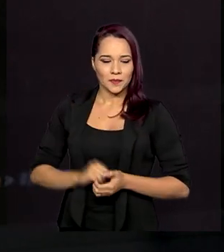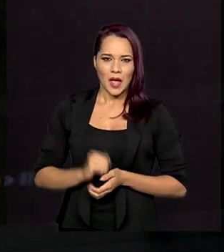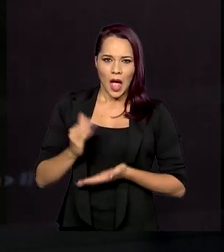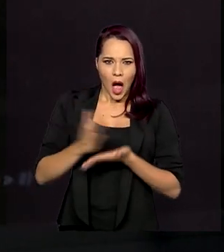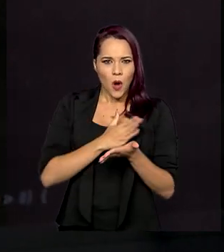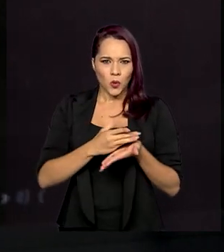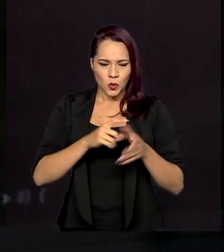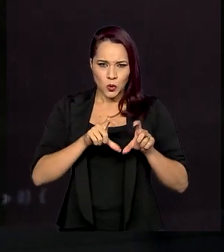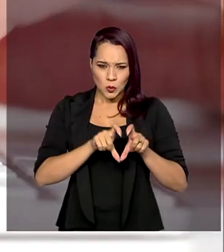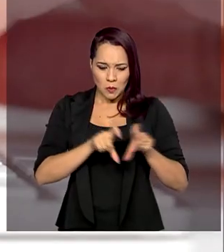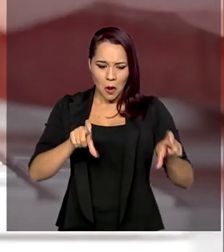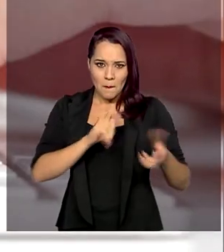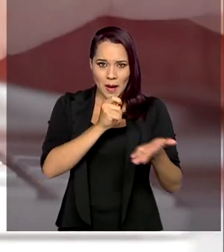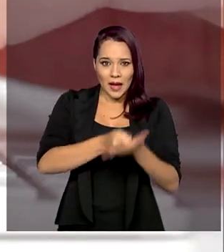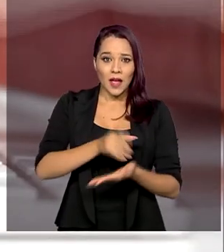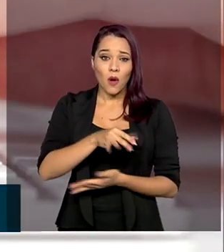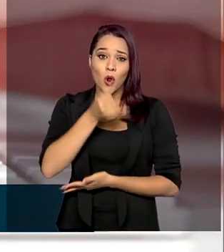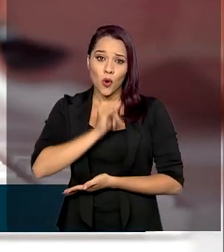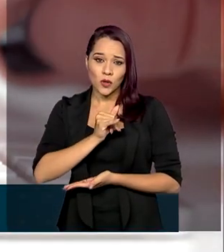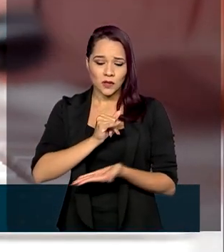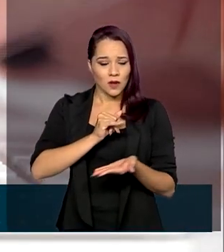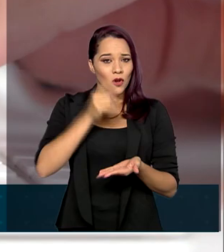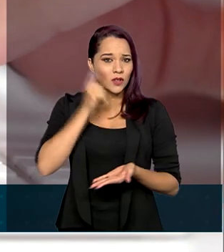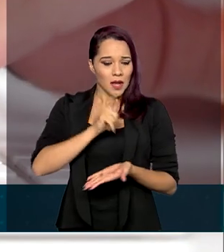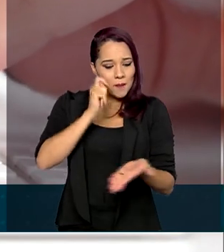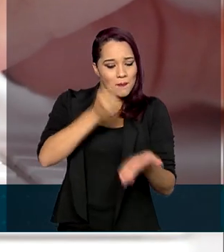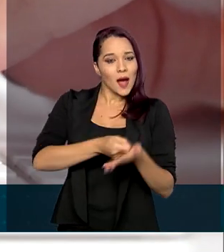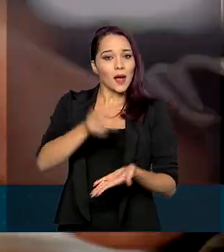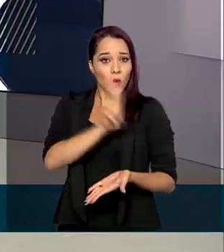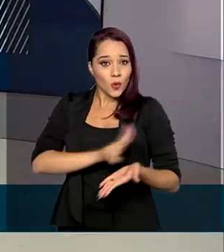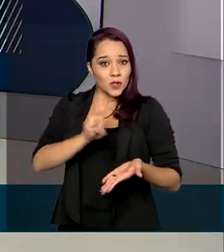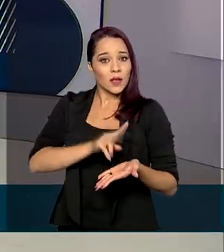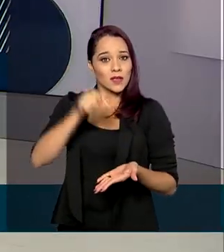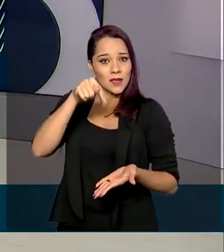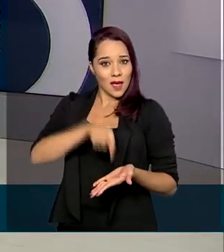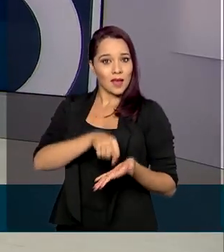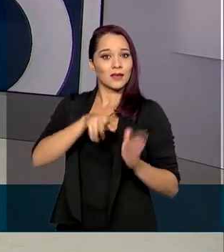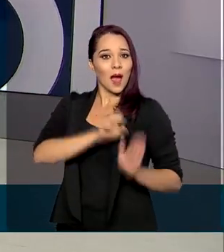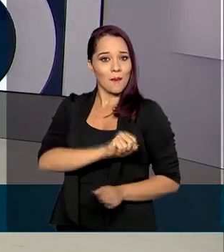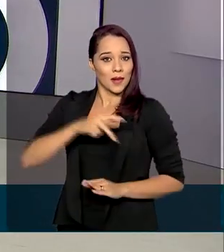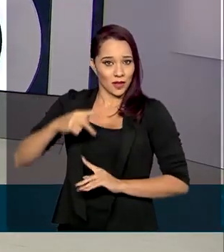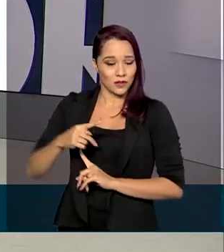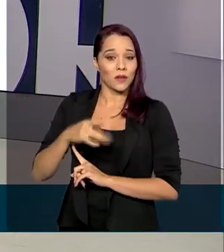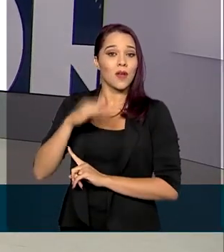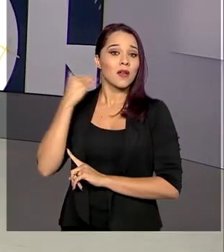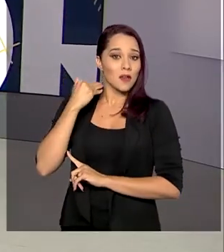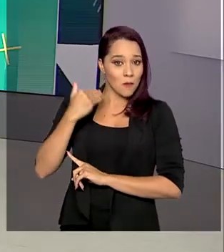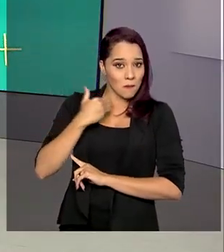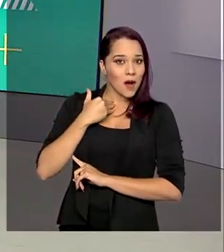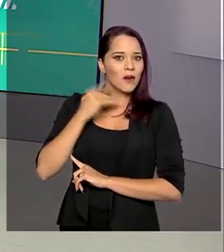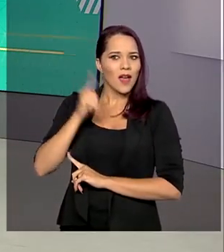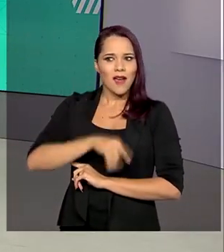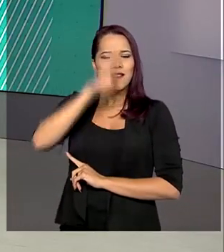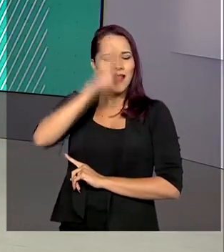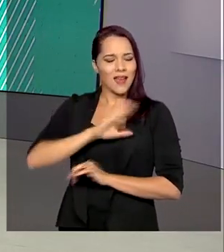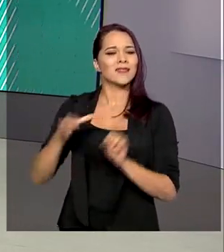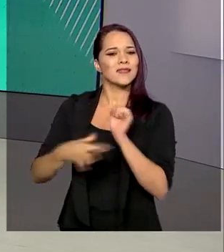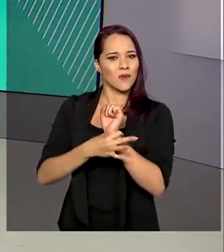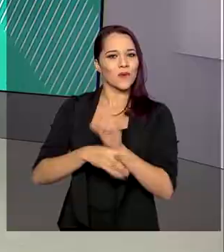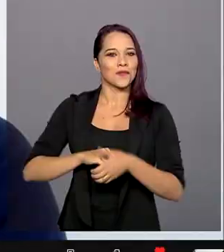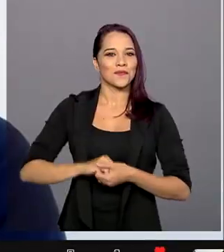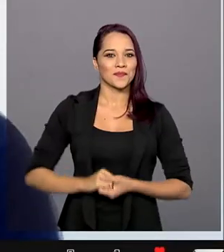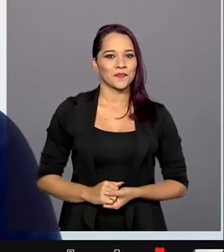boletos como o de energia elétrica vão poder ser pagos por meio dessa ferramenta que, segundo o Banco Central, é totalmente segura.